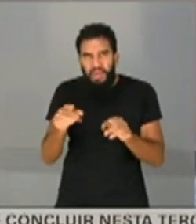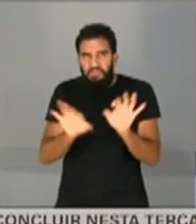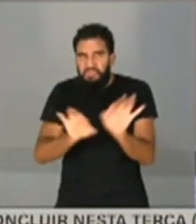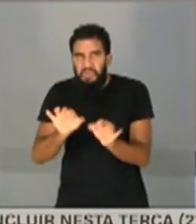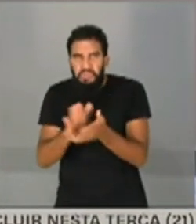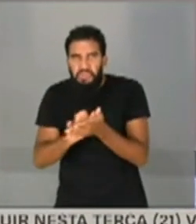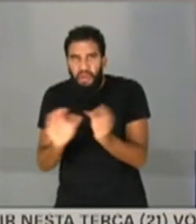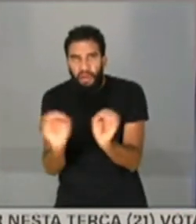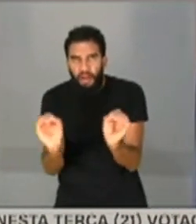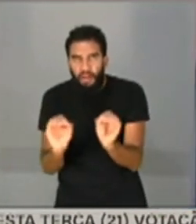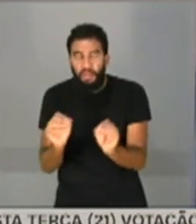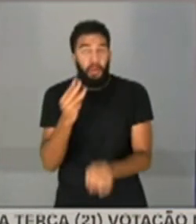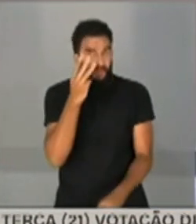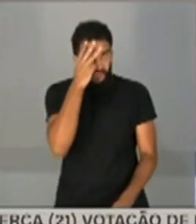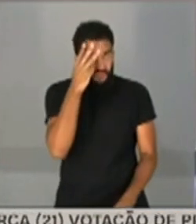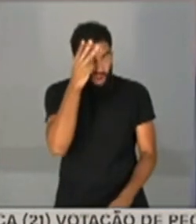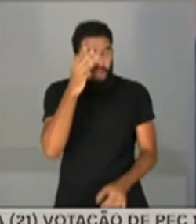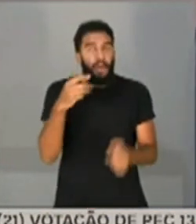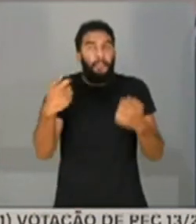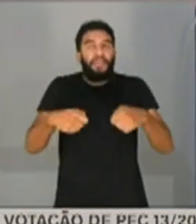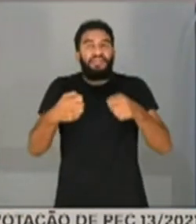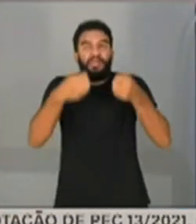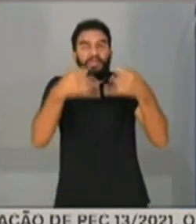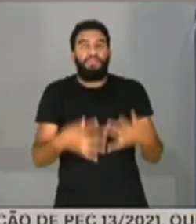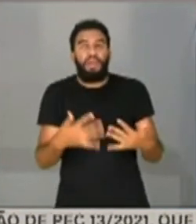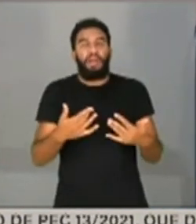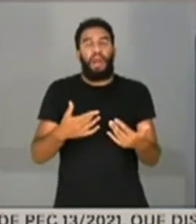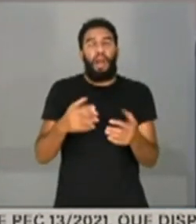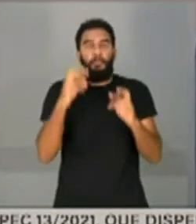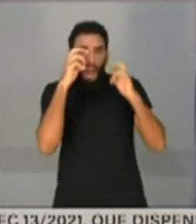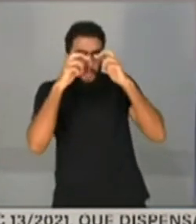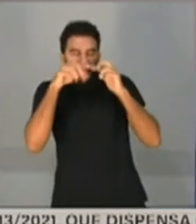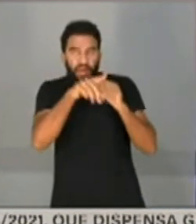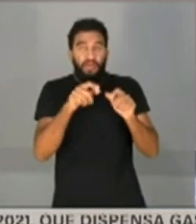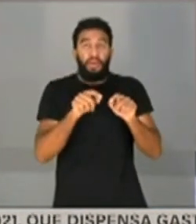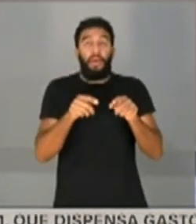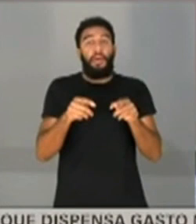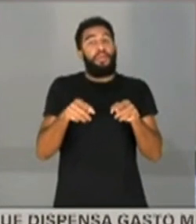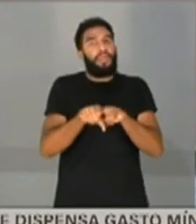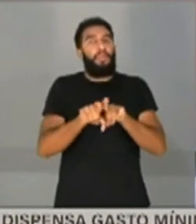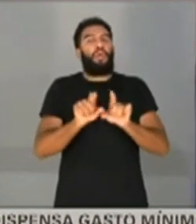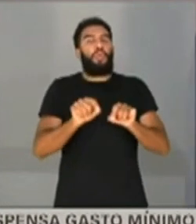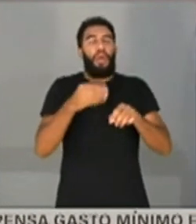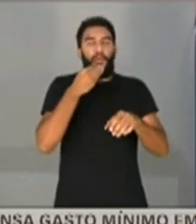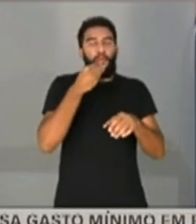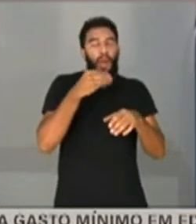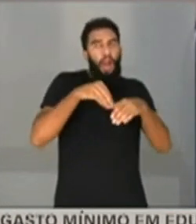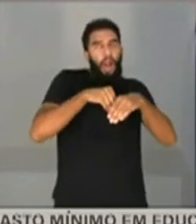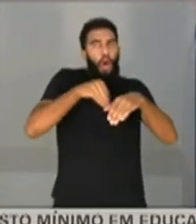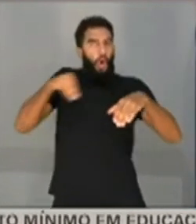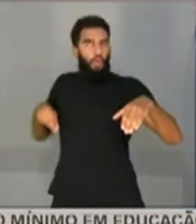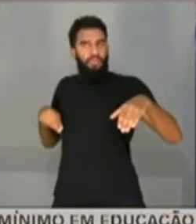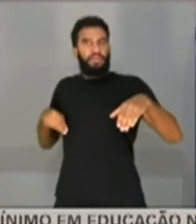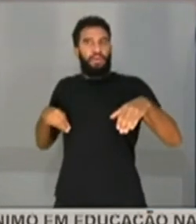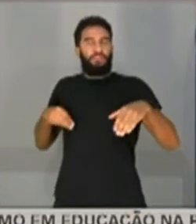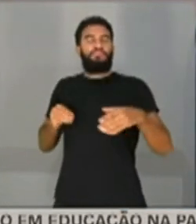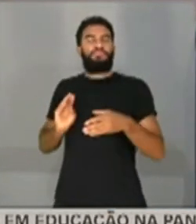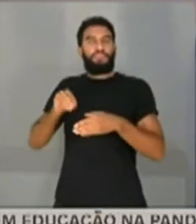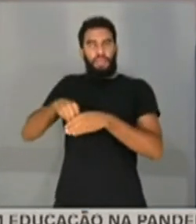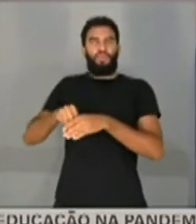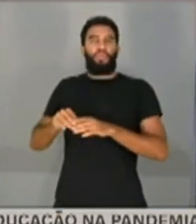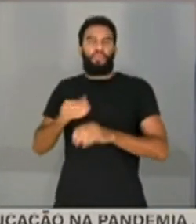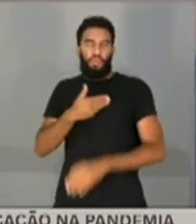Rosário tem que explicar não as operações que ele fez, é a omissão dele em relação ao governo federal. Tem que vir,